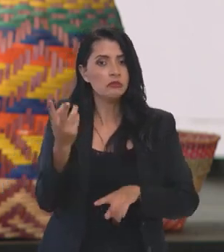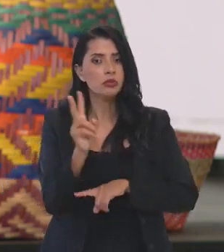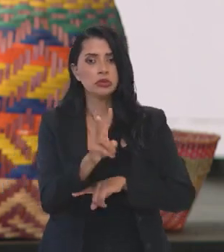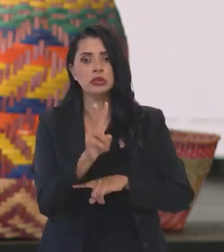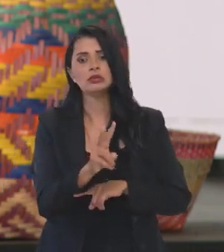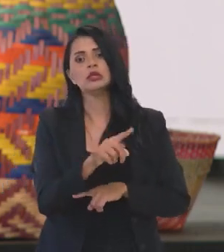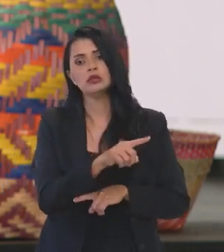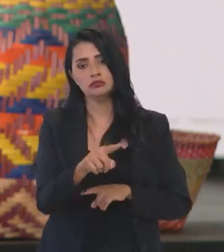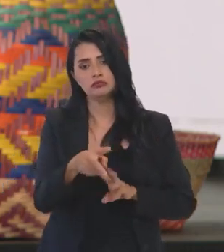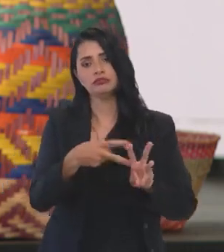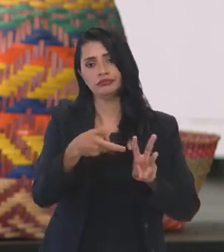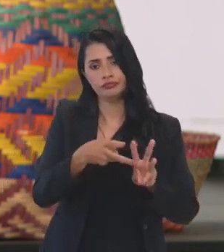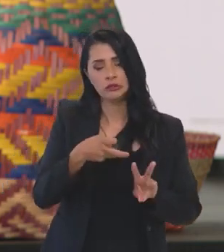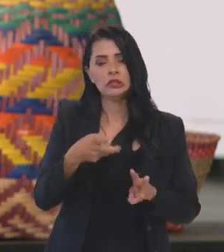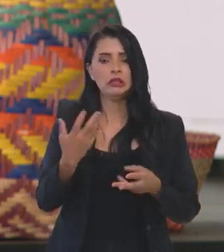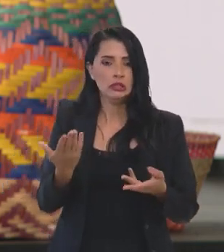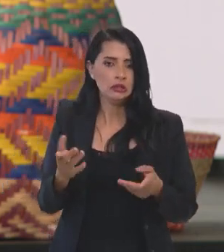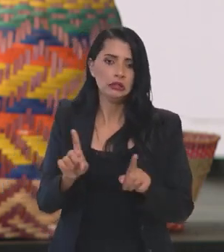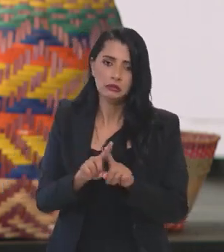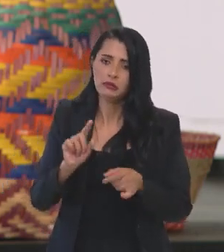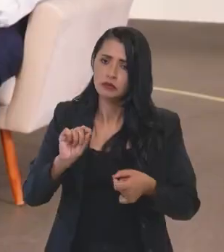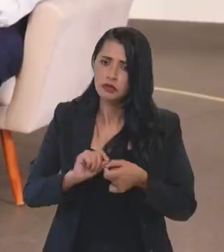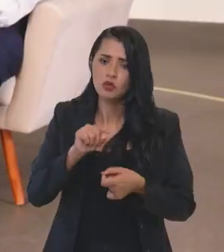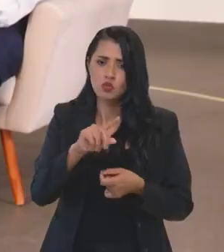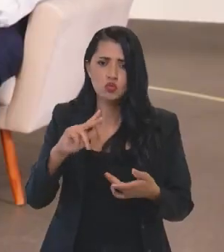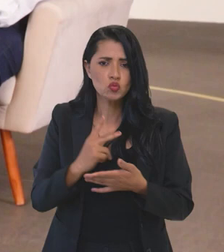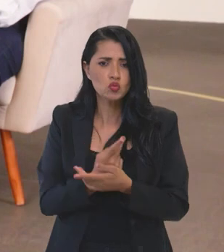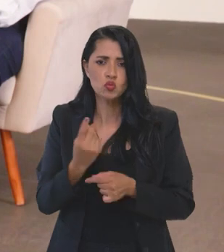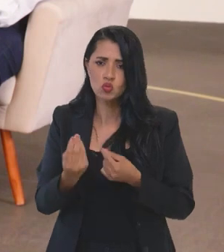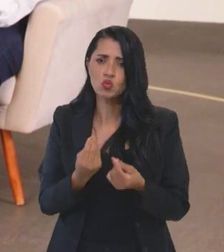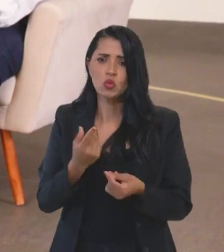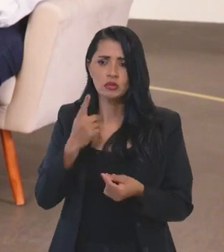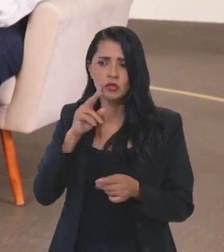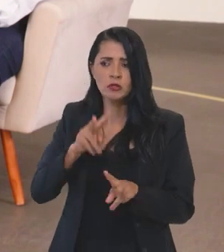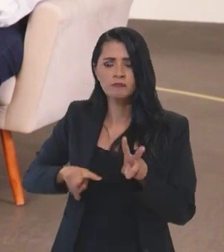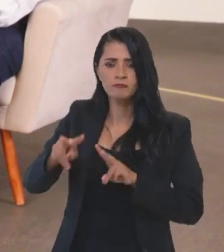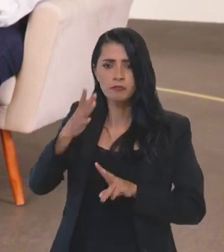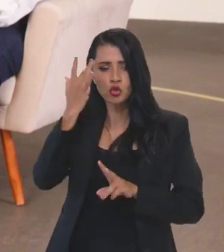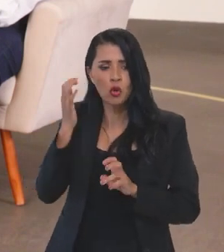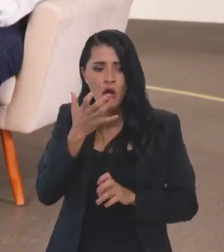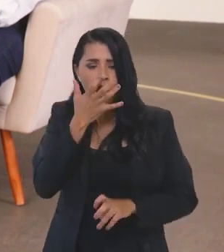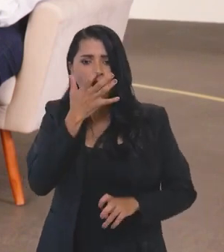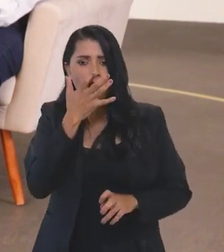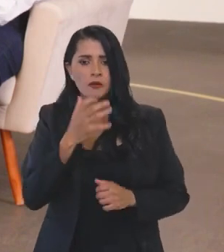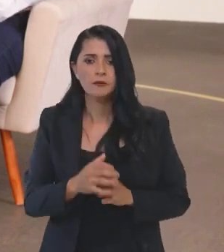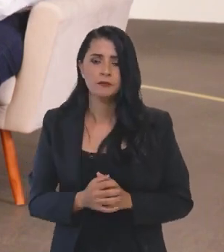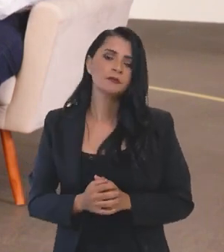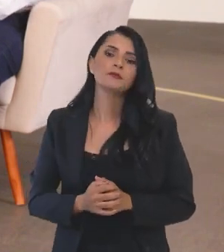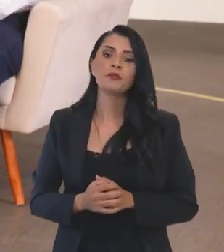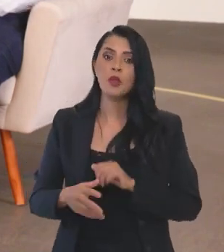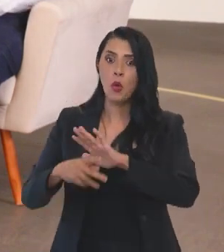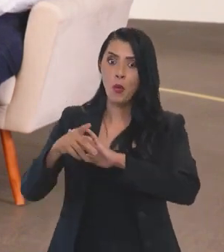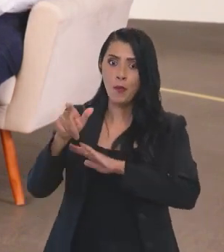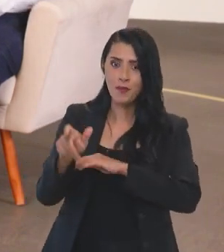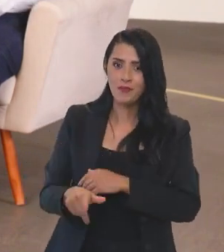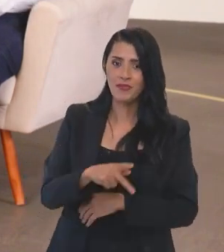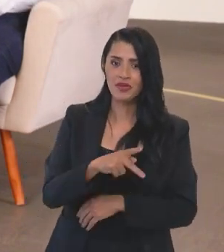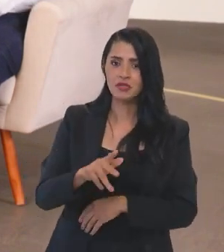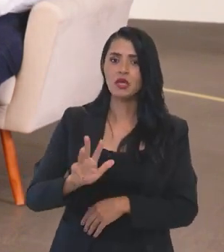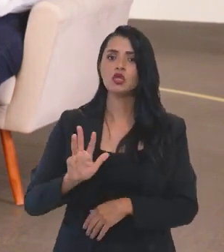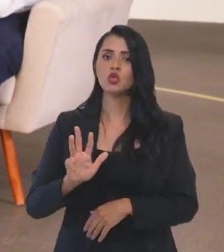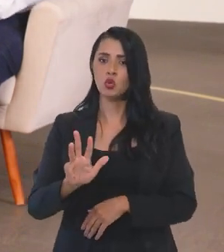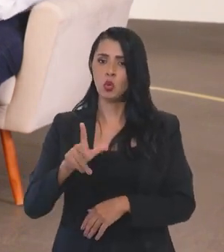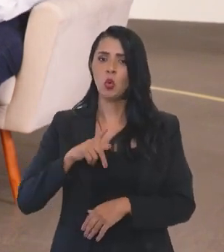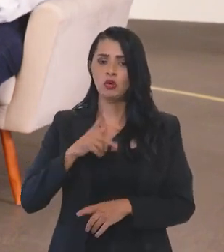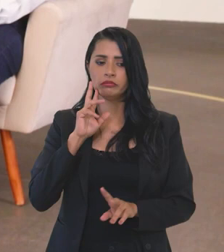de proteção. E nós estamos fazendo com que essa situação seja visibilizada. O próprio presidente